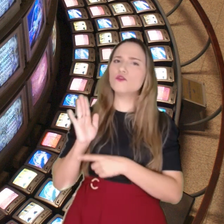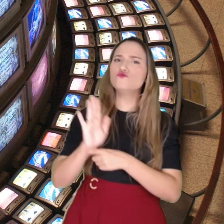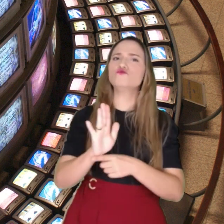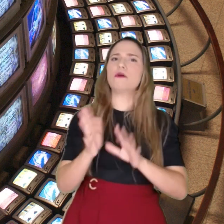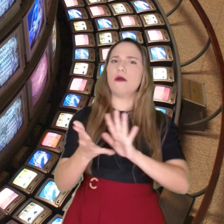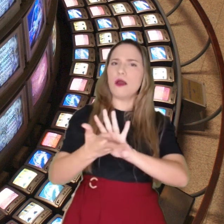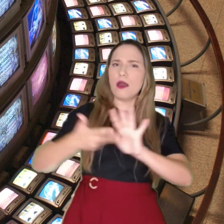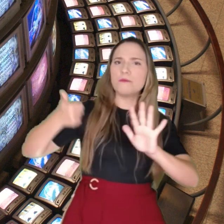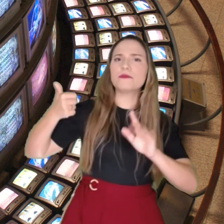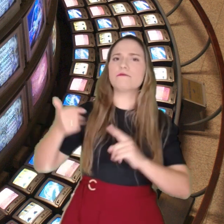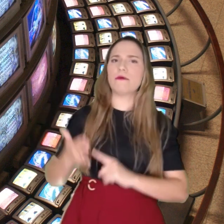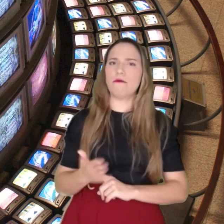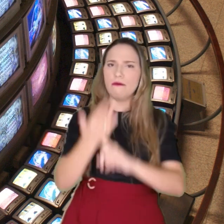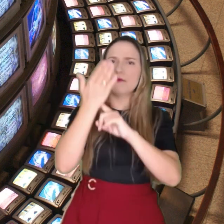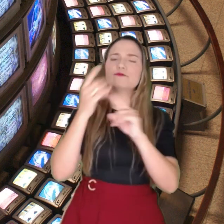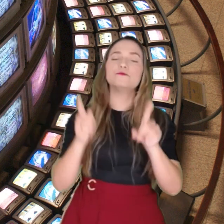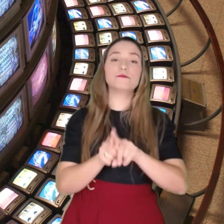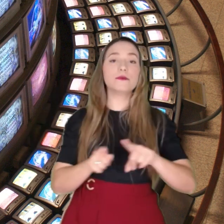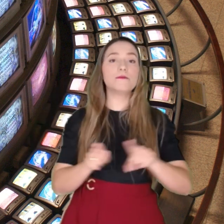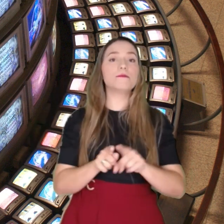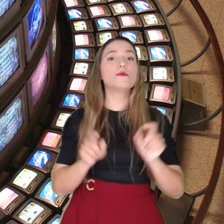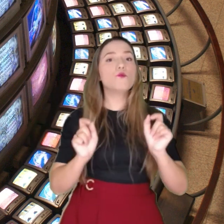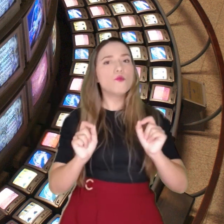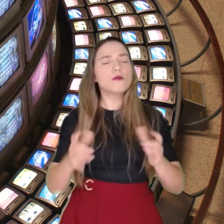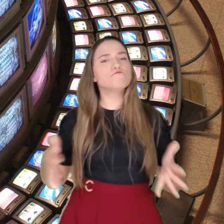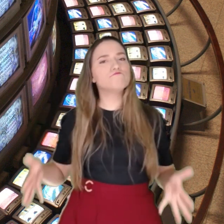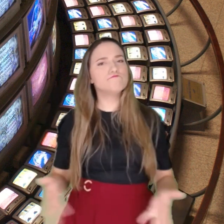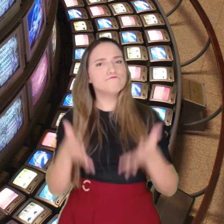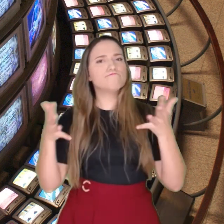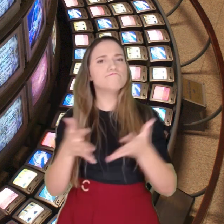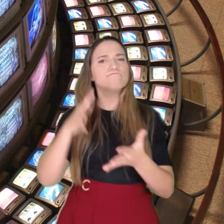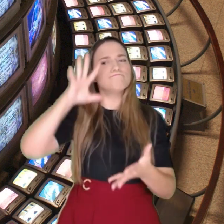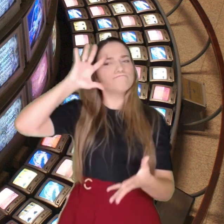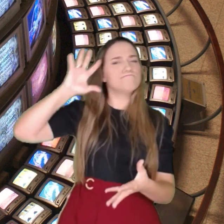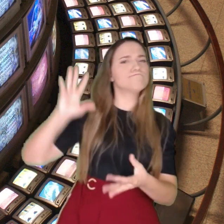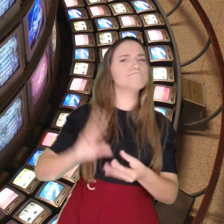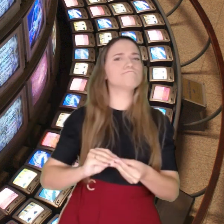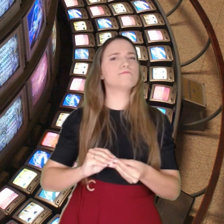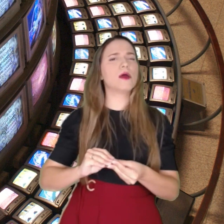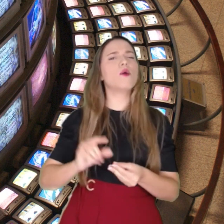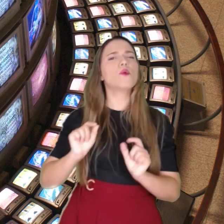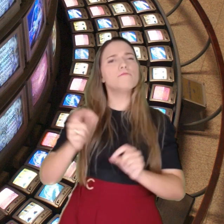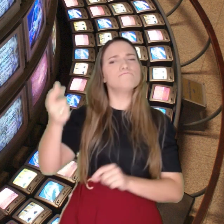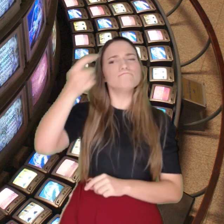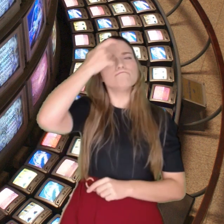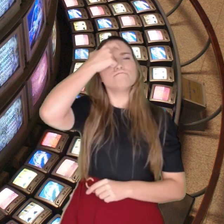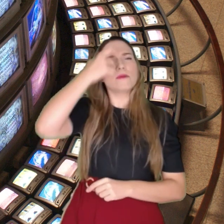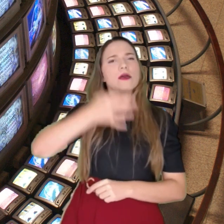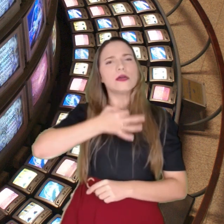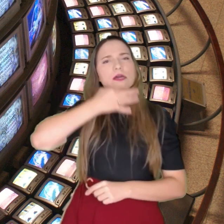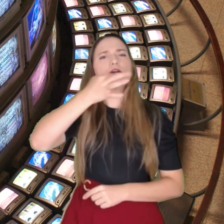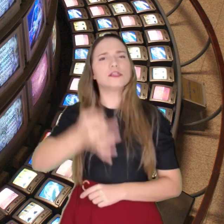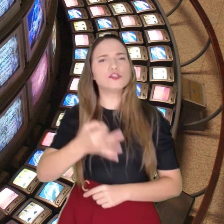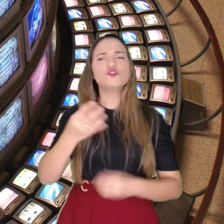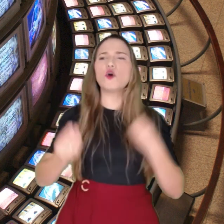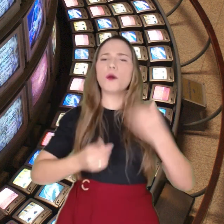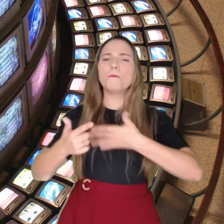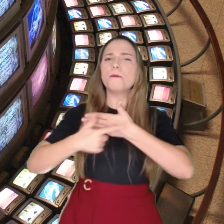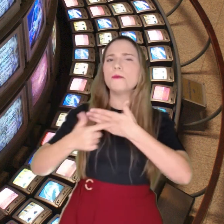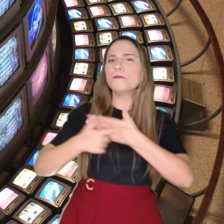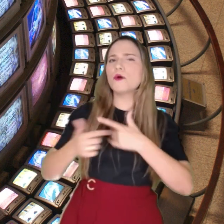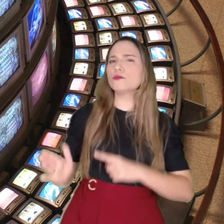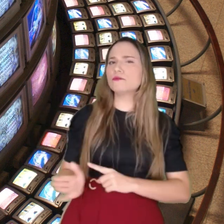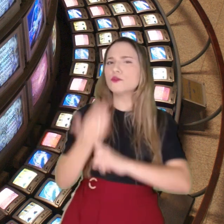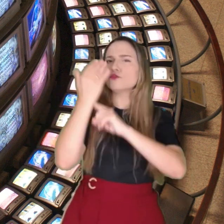desenvolve habilidades tecnológicas, mas também promove uma compreensão crítica sobre o papel da tecnologia